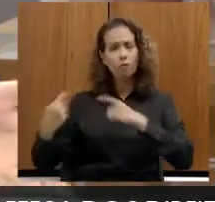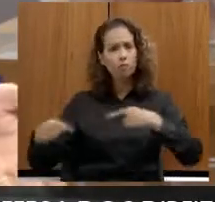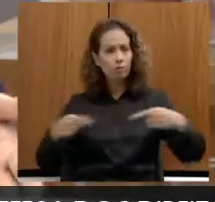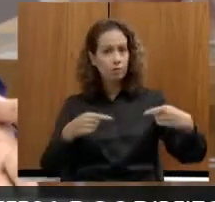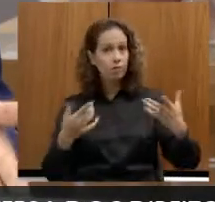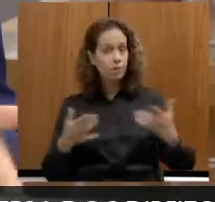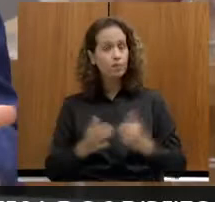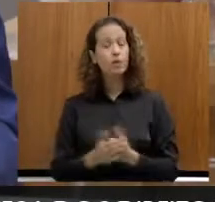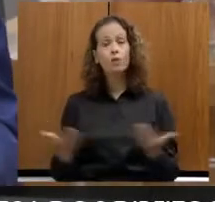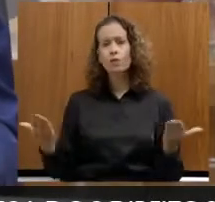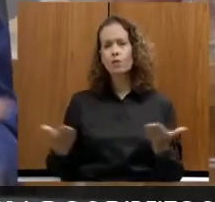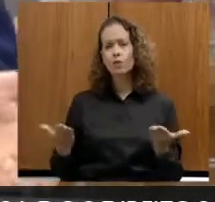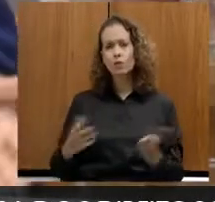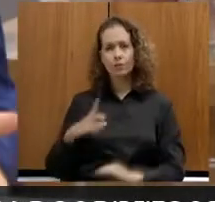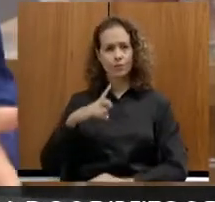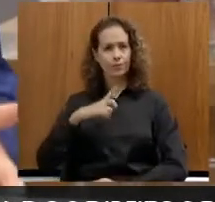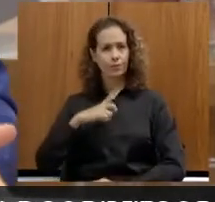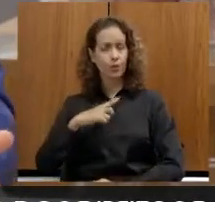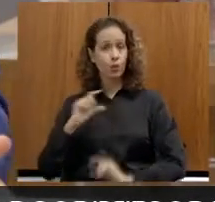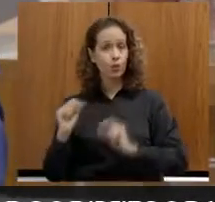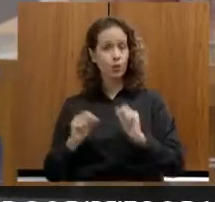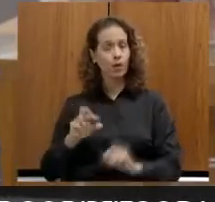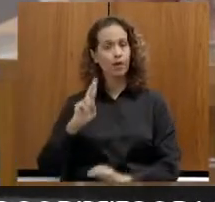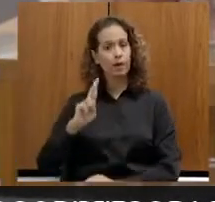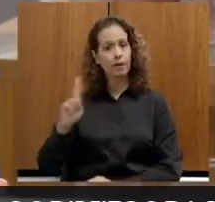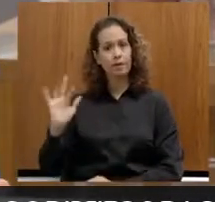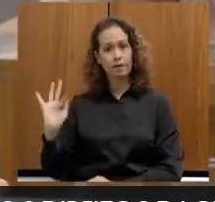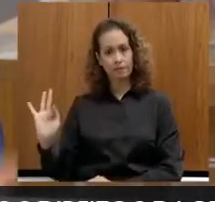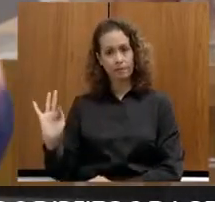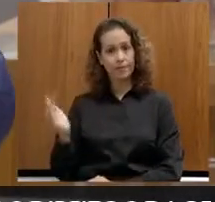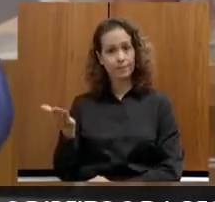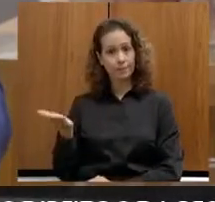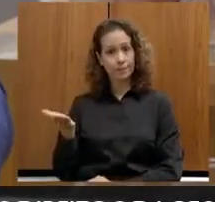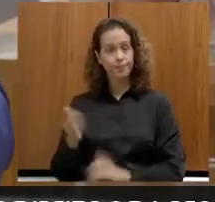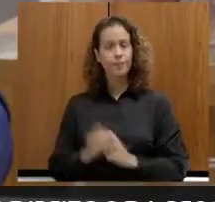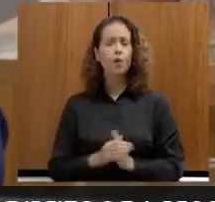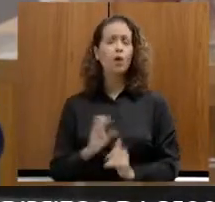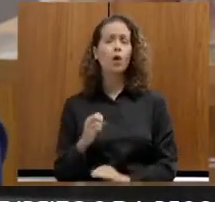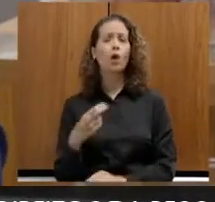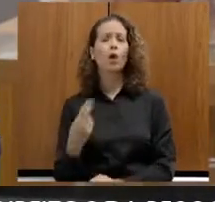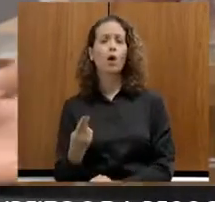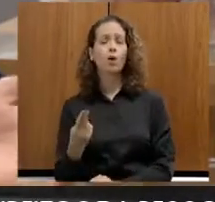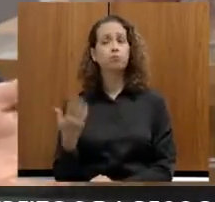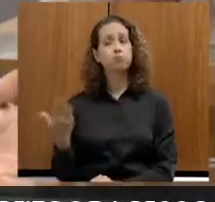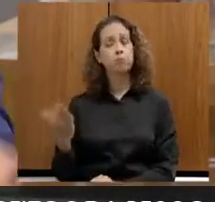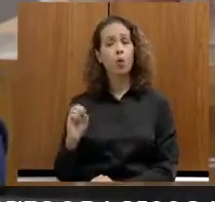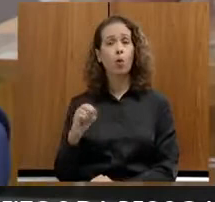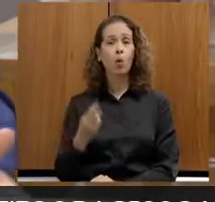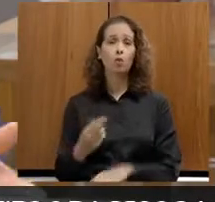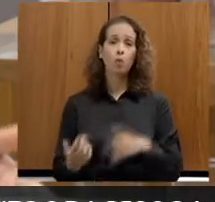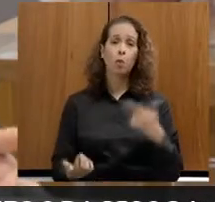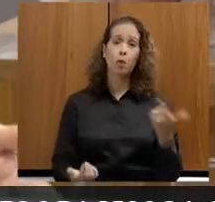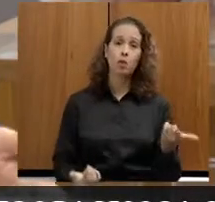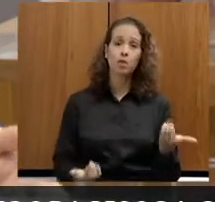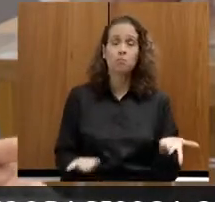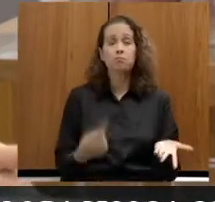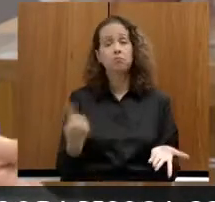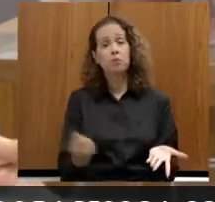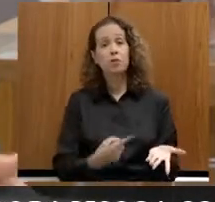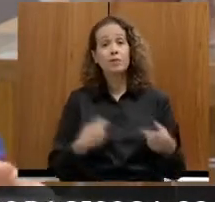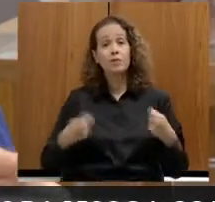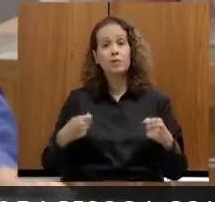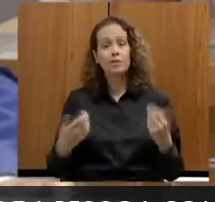hoje temos uma imposição, que é o regime de recuperação fiscal. Ou, de uma forma ou de outra, nós temos que encaixar